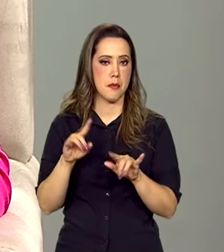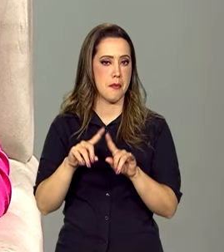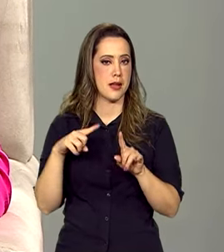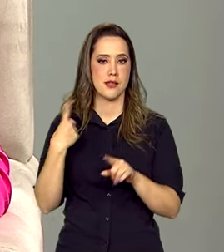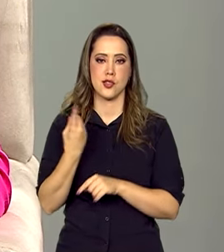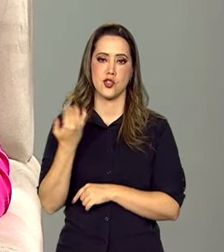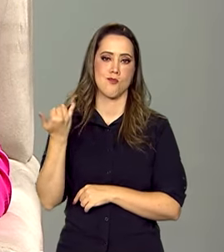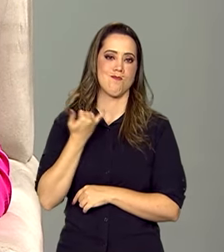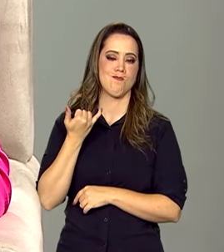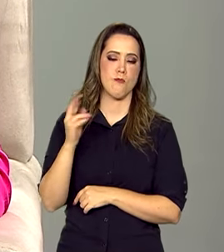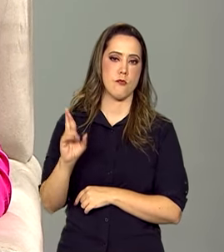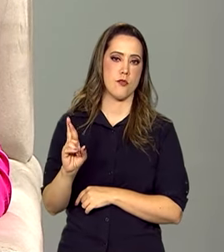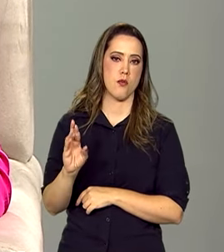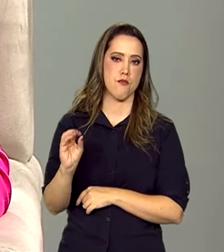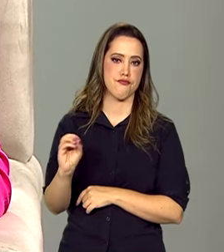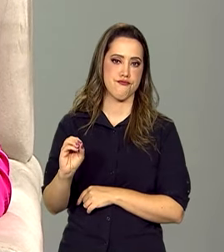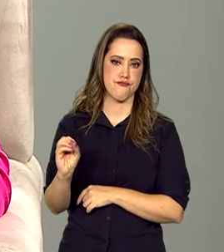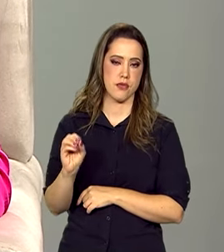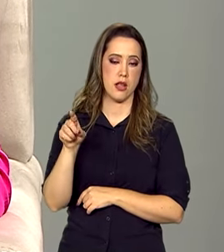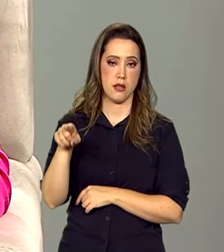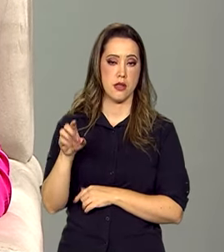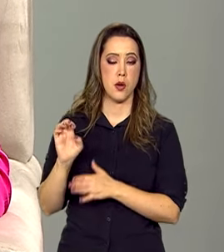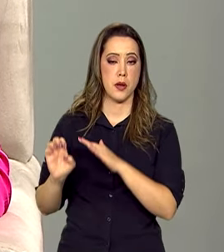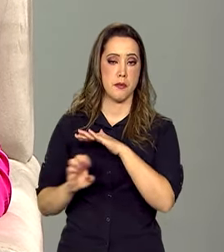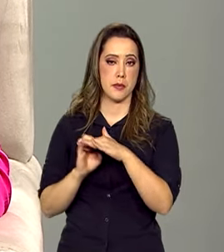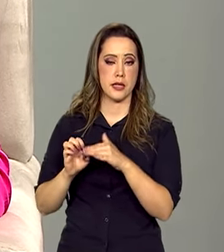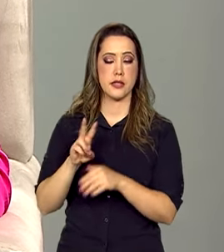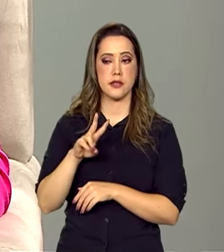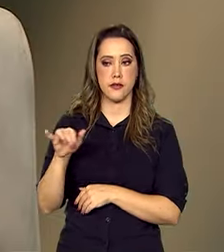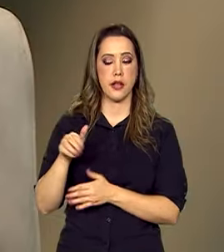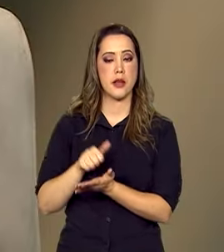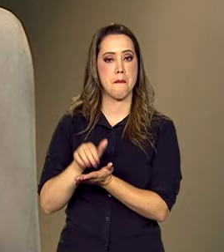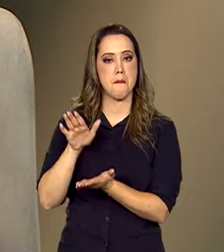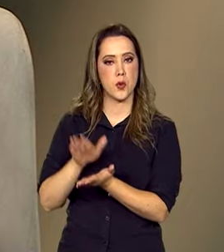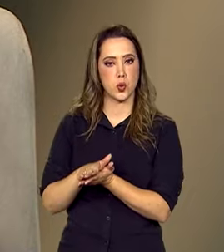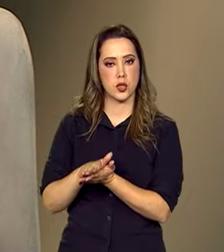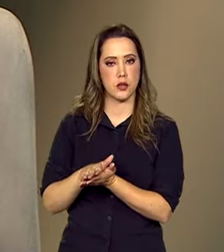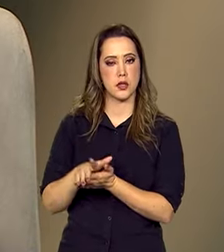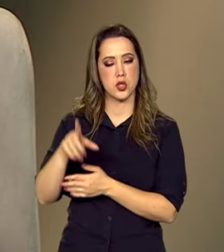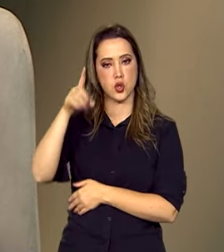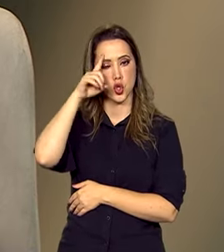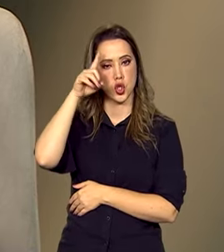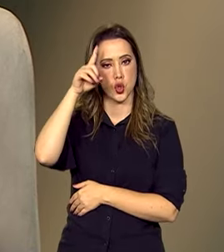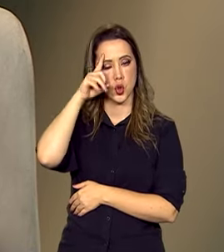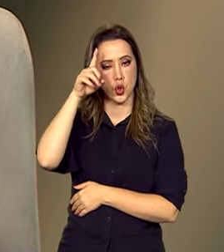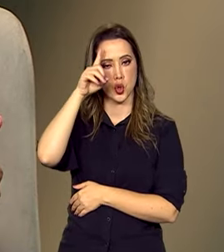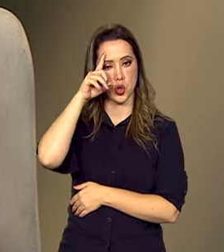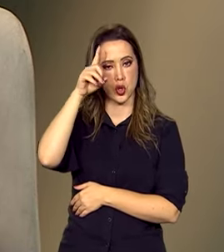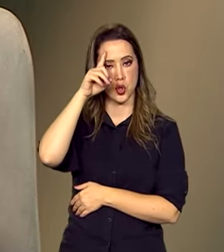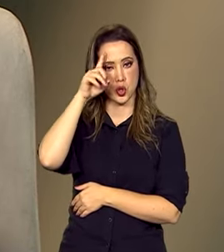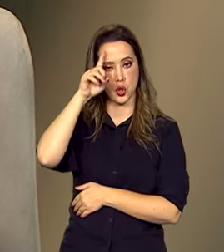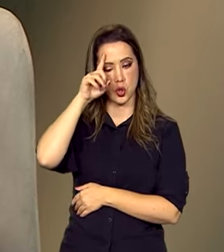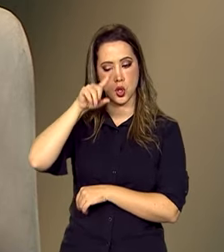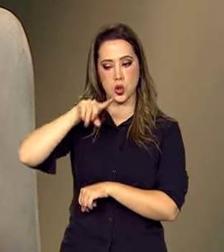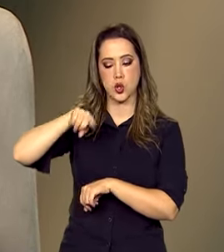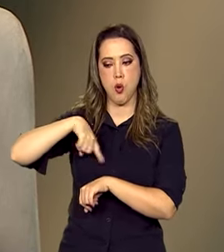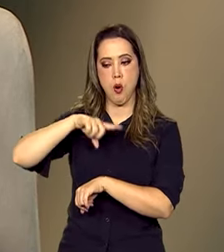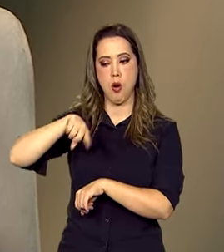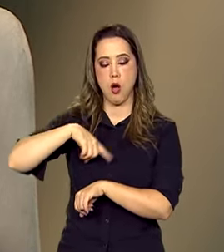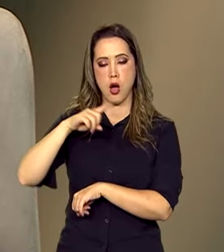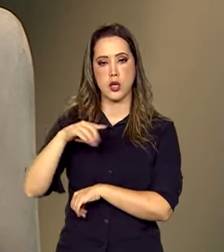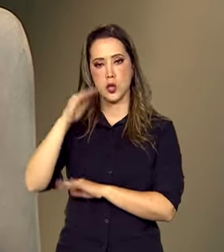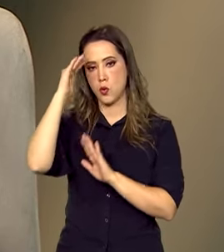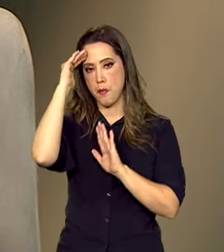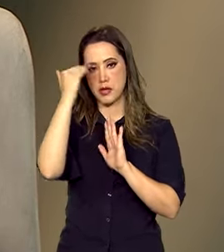obedecidos. Então, a empresa será multada diariamente, os dias em que houve a